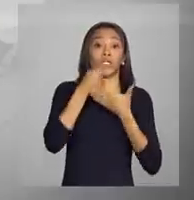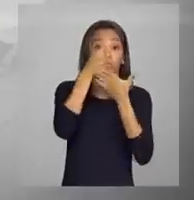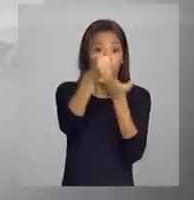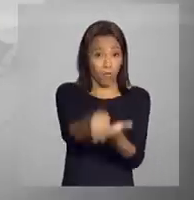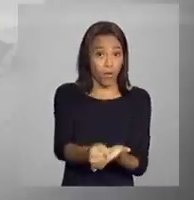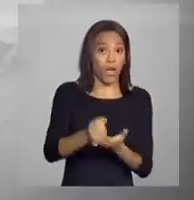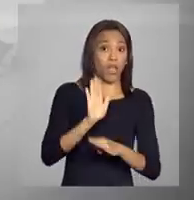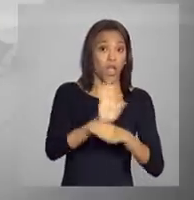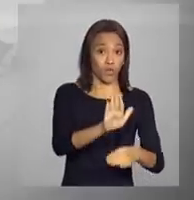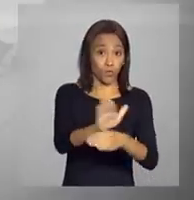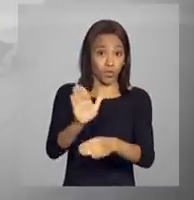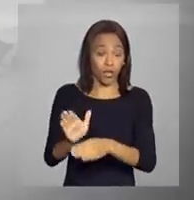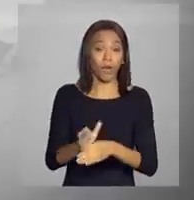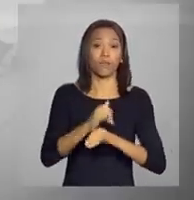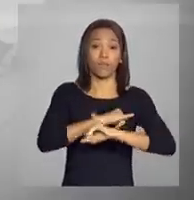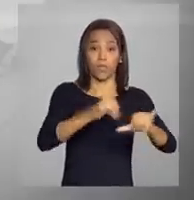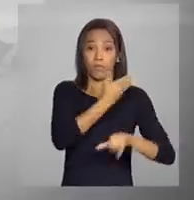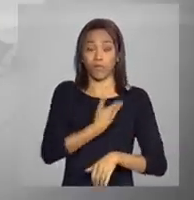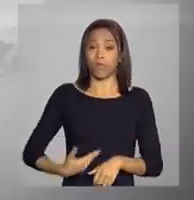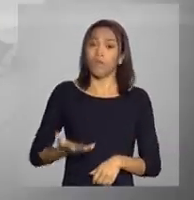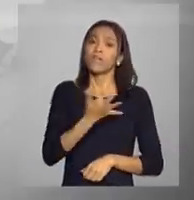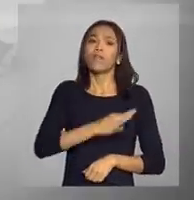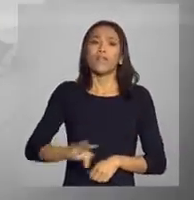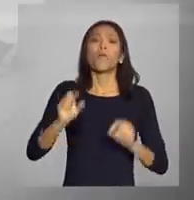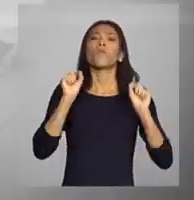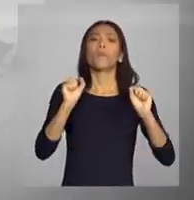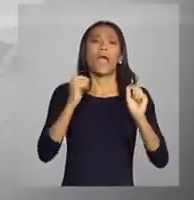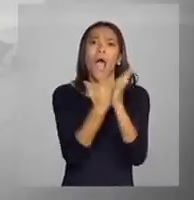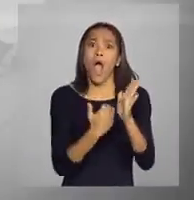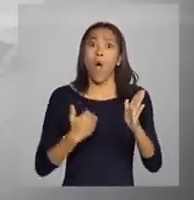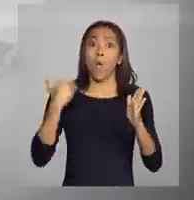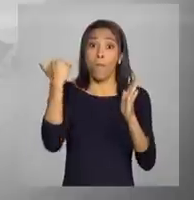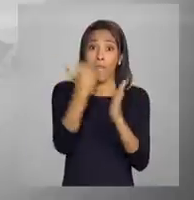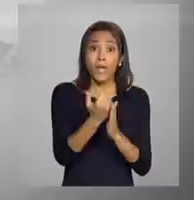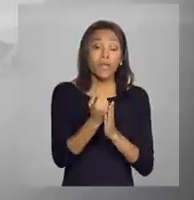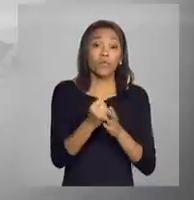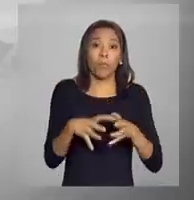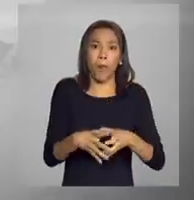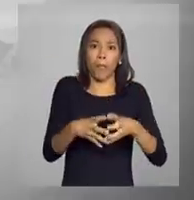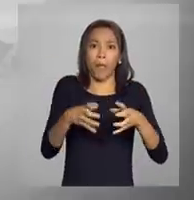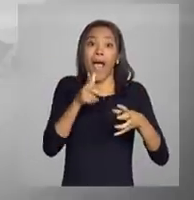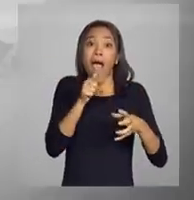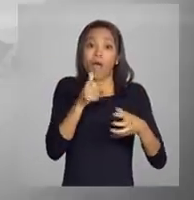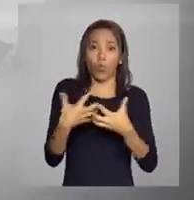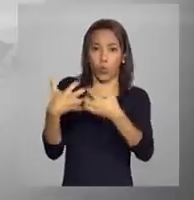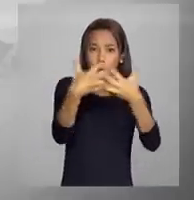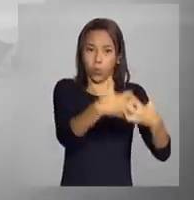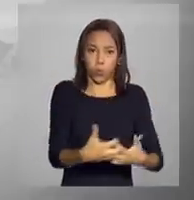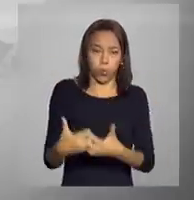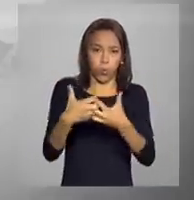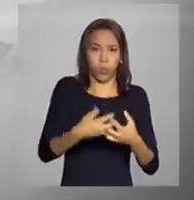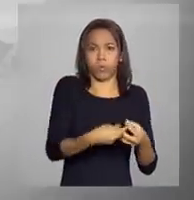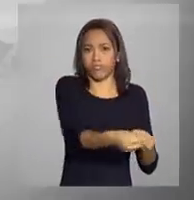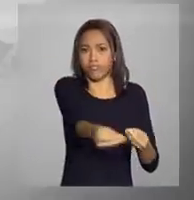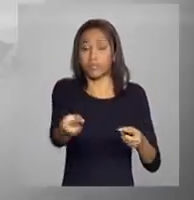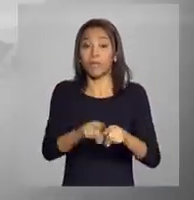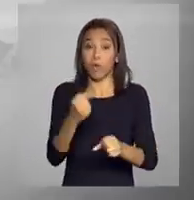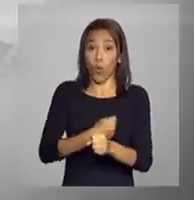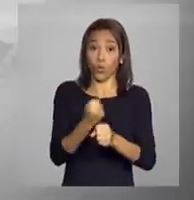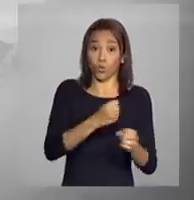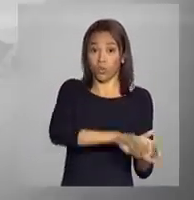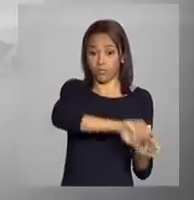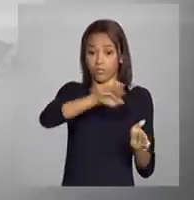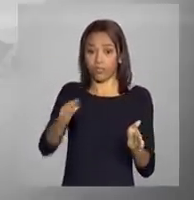anunciadas pelo governo federal, está o aumento na distribuição de água em carros-pipa, a construção de cisternas e